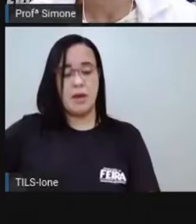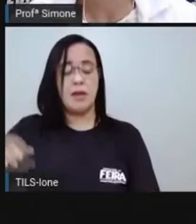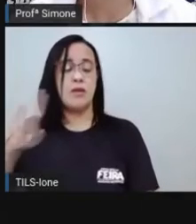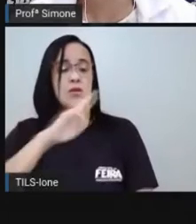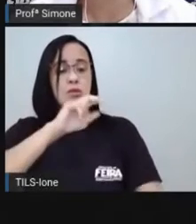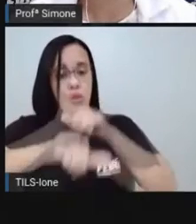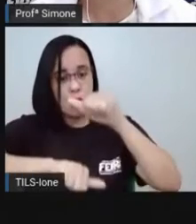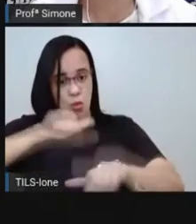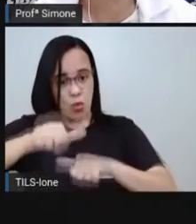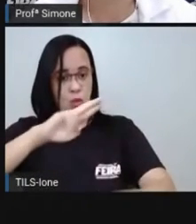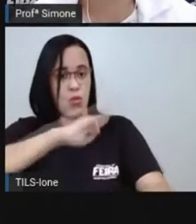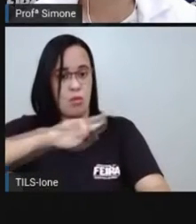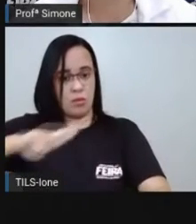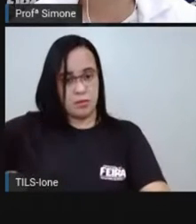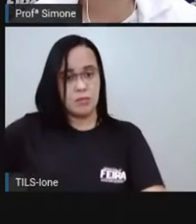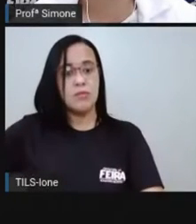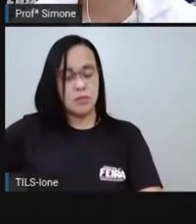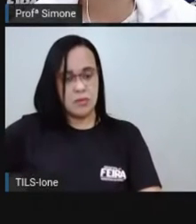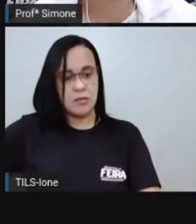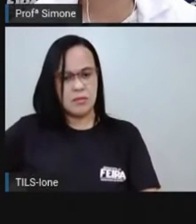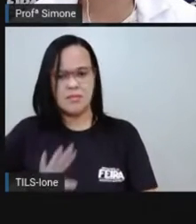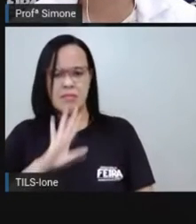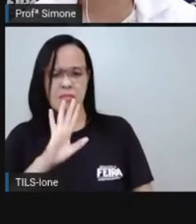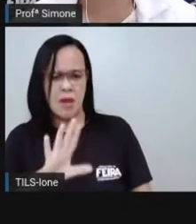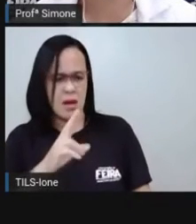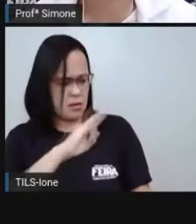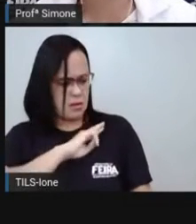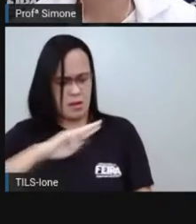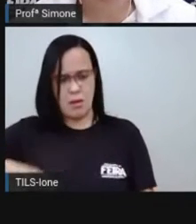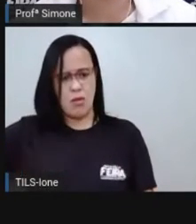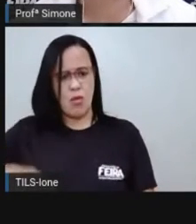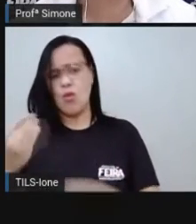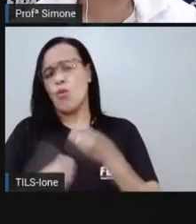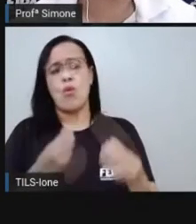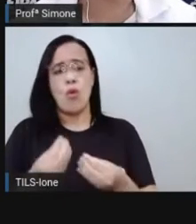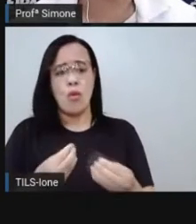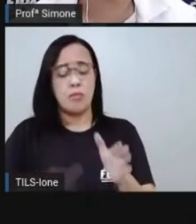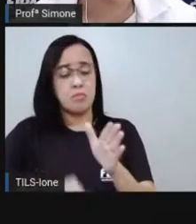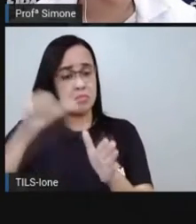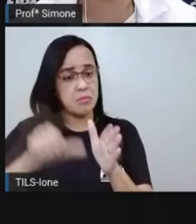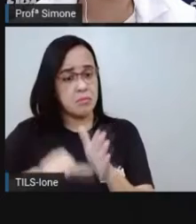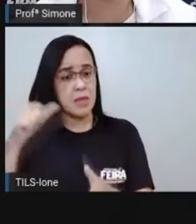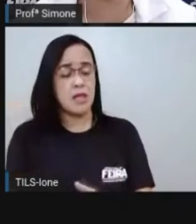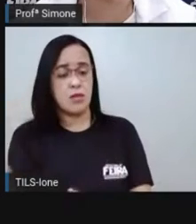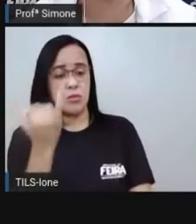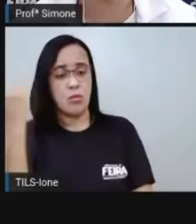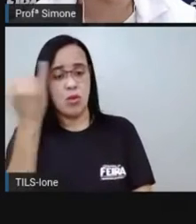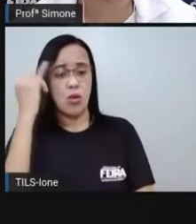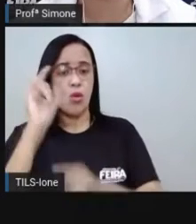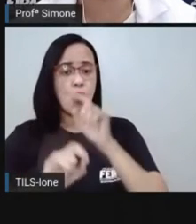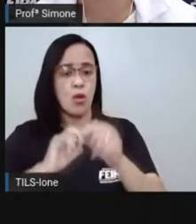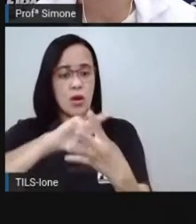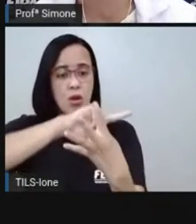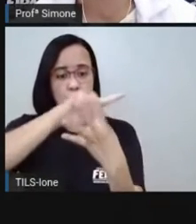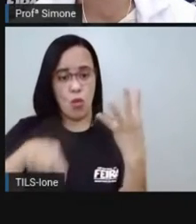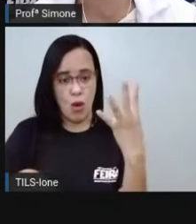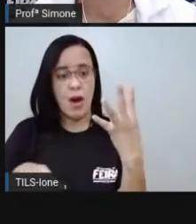A república chegou para a gente por conta desses quatro aspectos que estão destacados nessa terra.